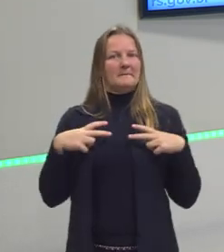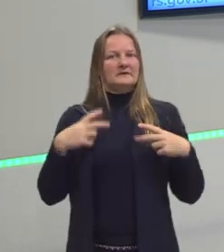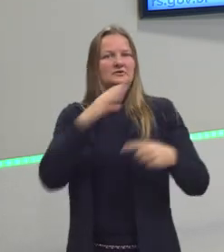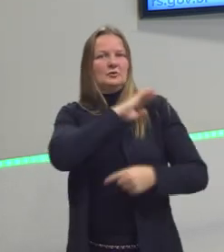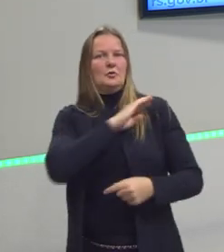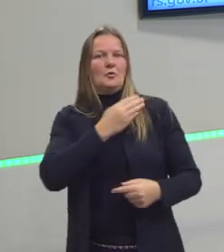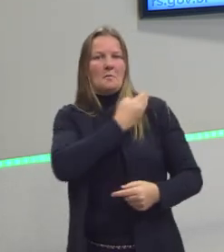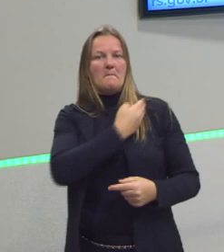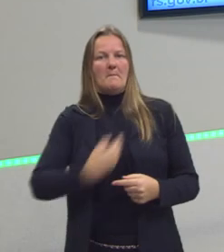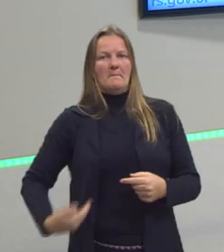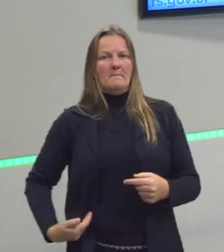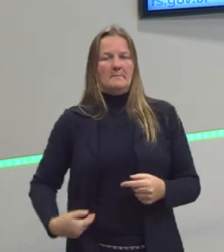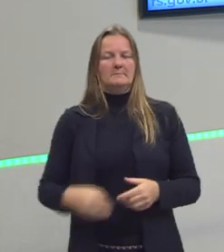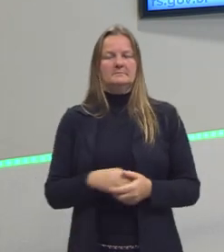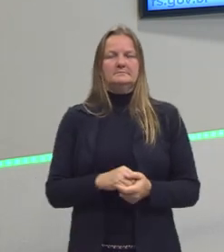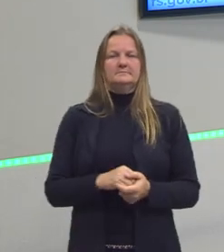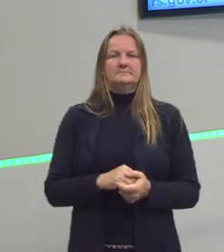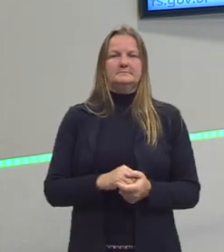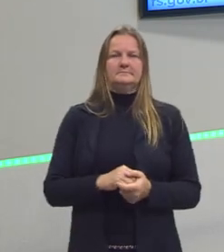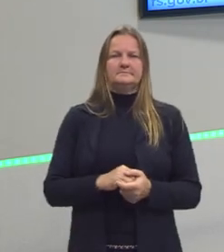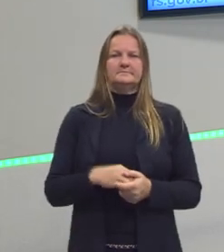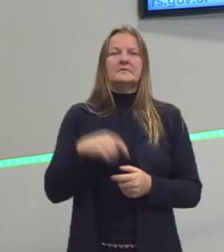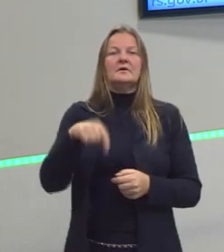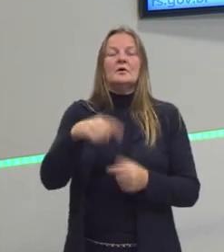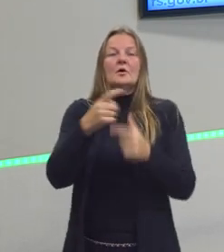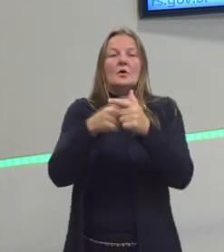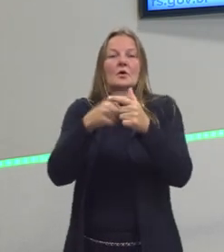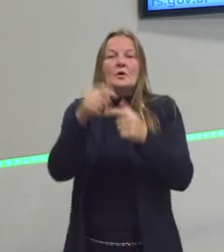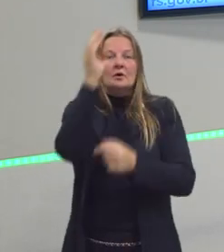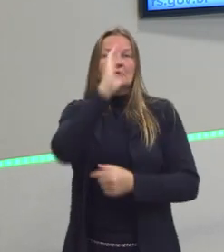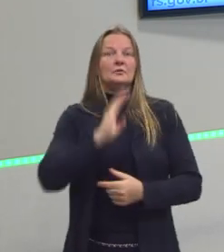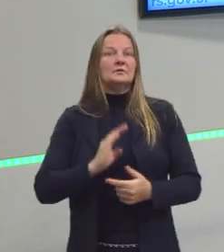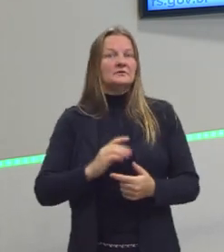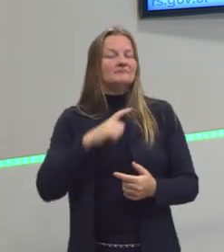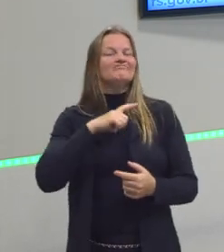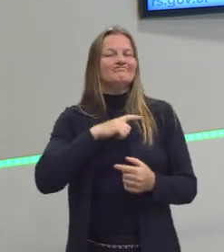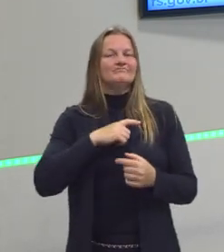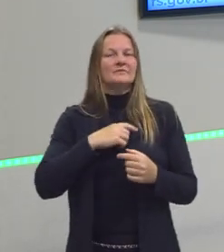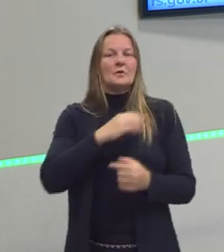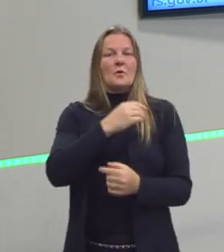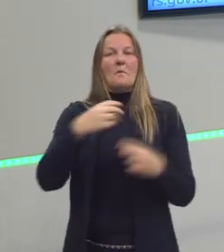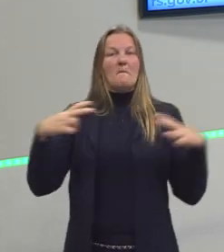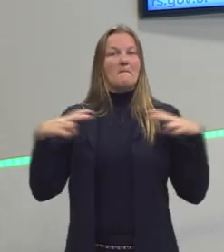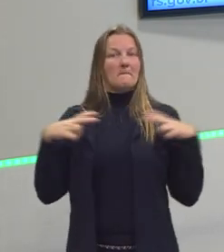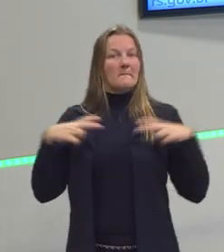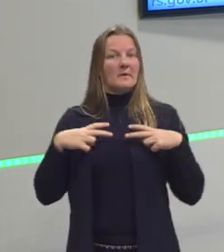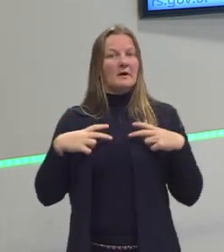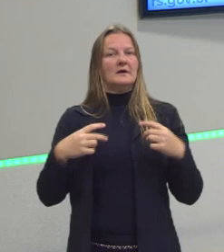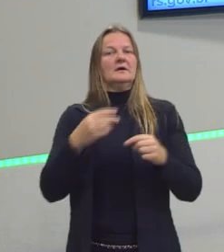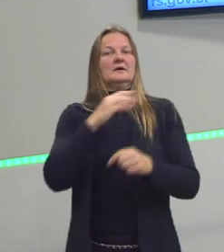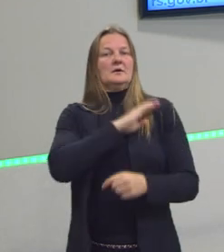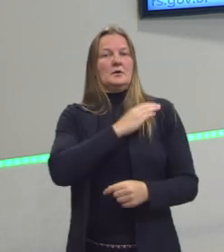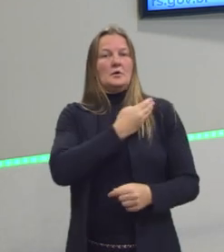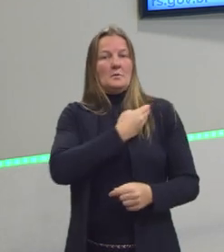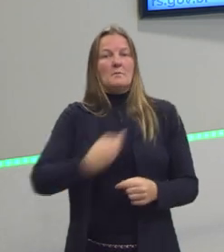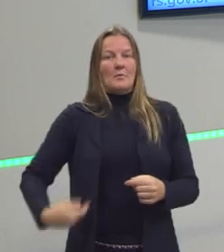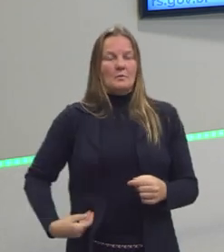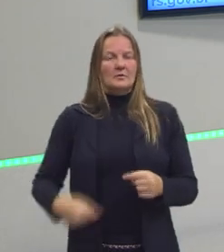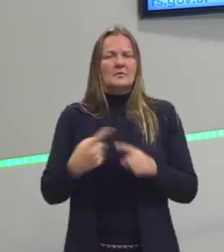não há essa, nós temos esse problema do Brasil hoje, entre essa distinção do público e do privado. Vem aqui